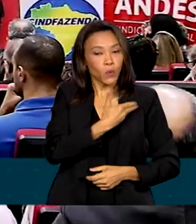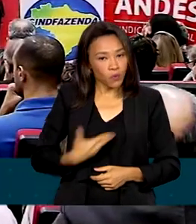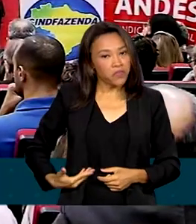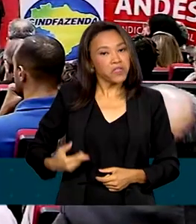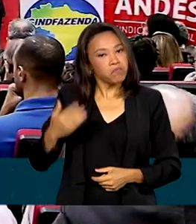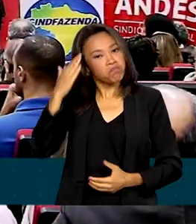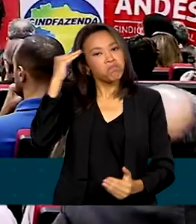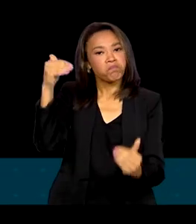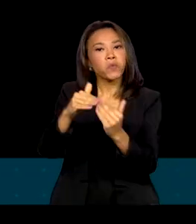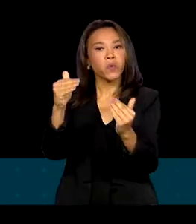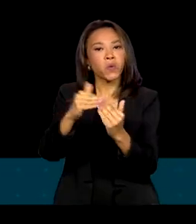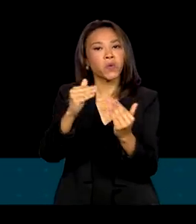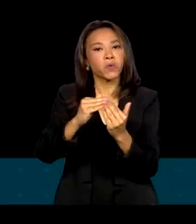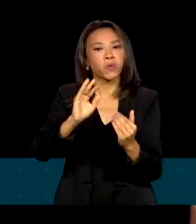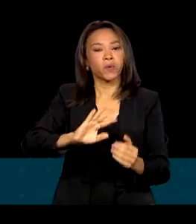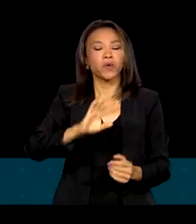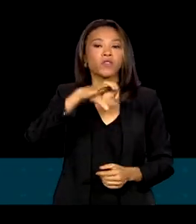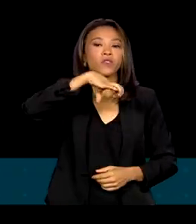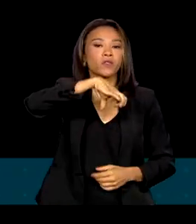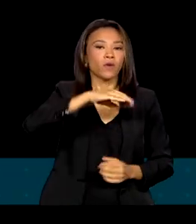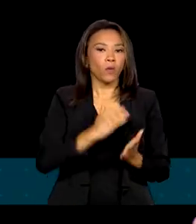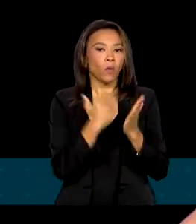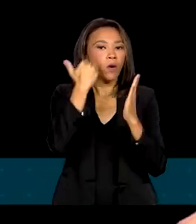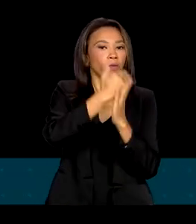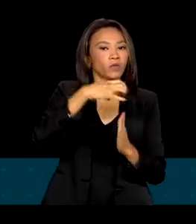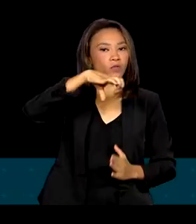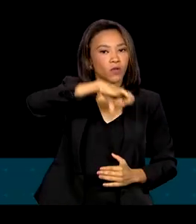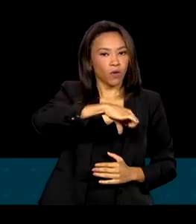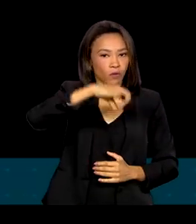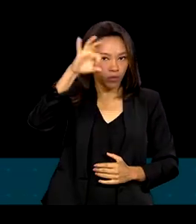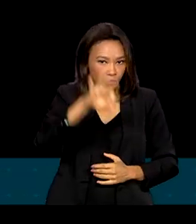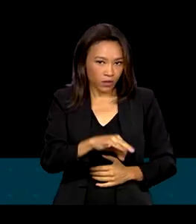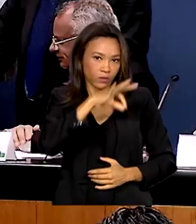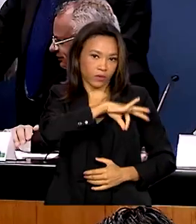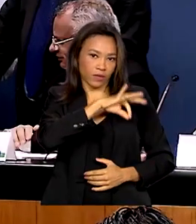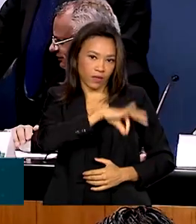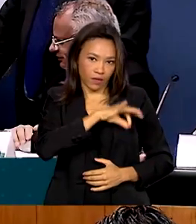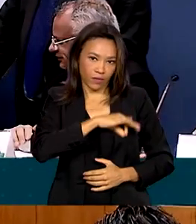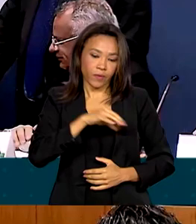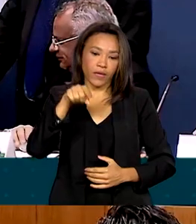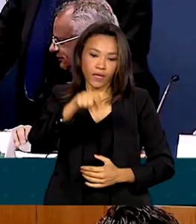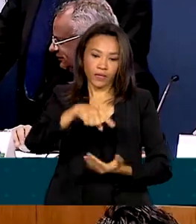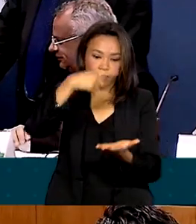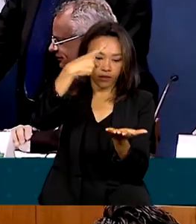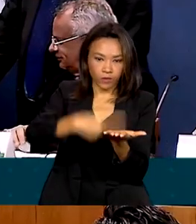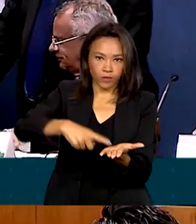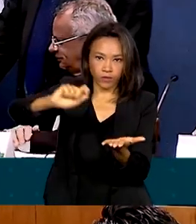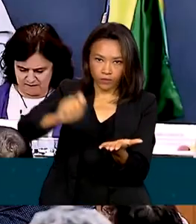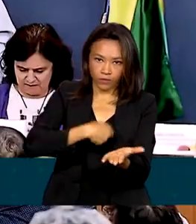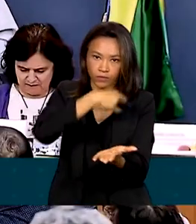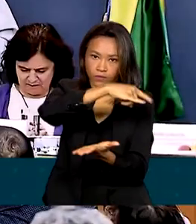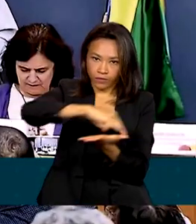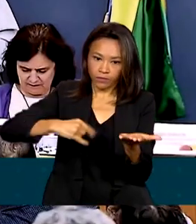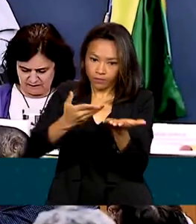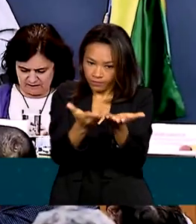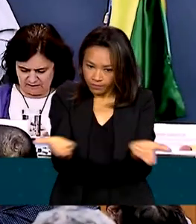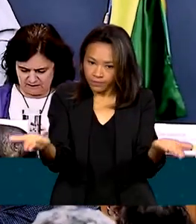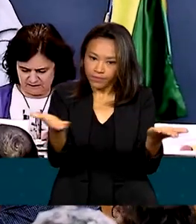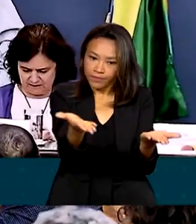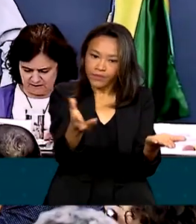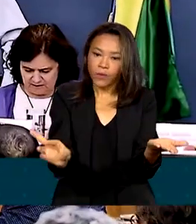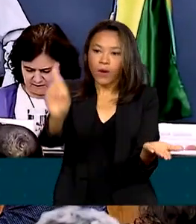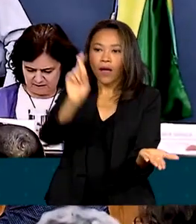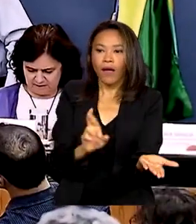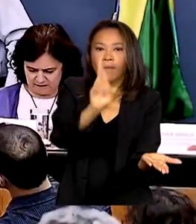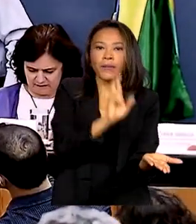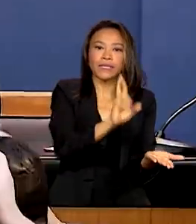salarial linear de 9% para os servidores federais. O acordo foi assinado nesta cerimônia com os representantes das